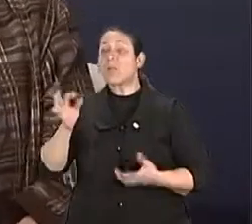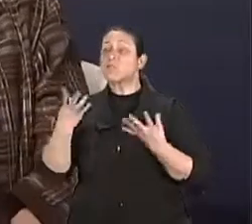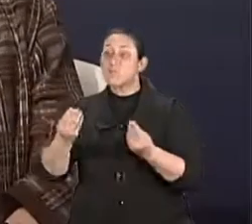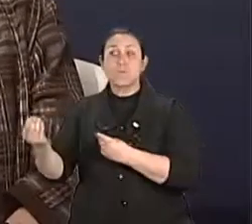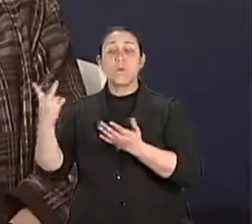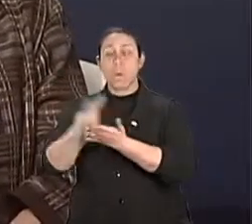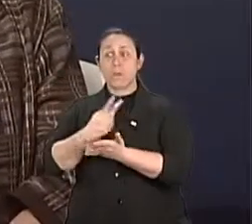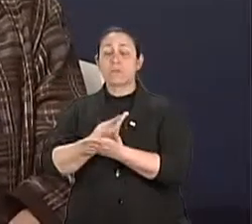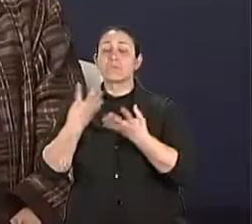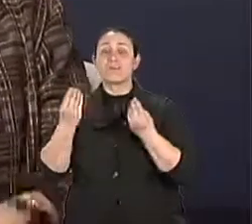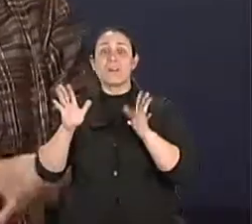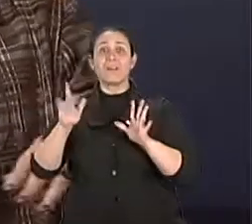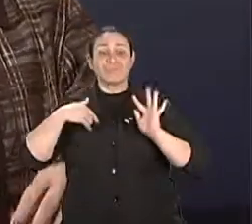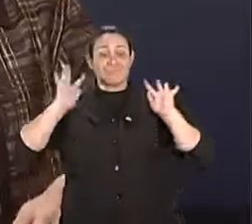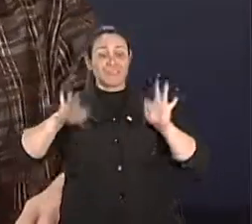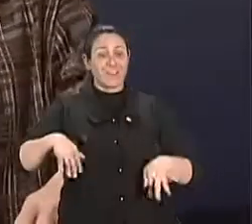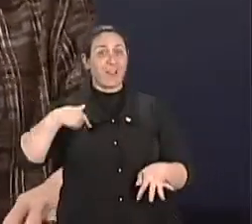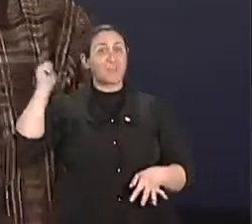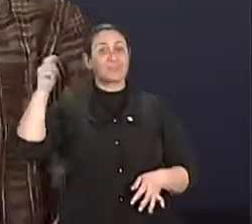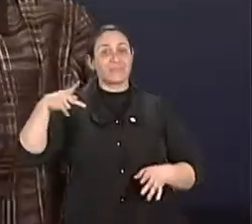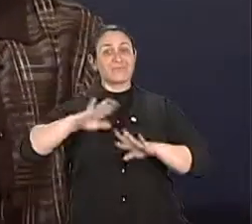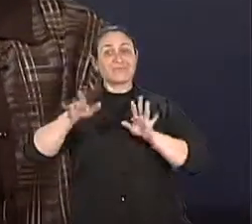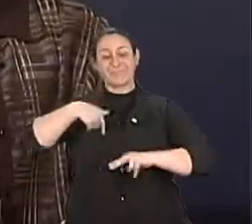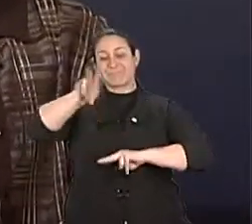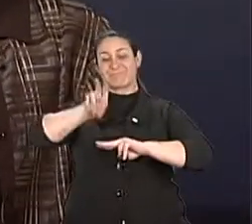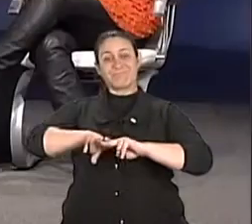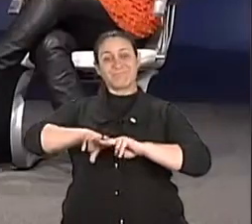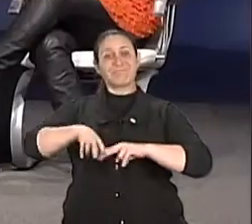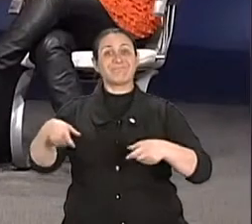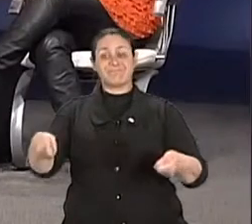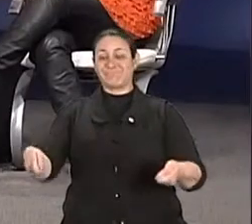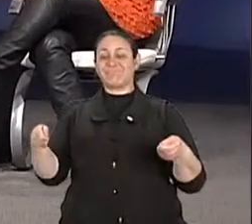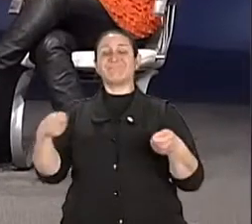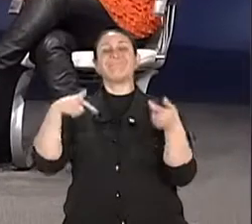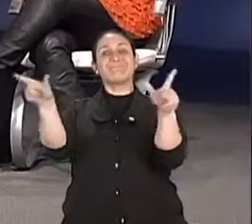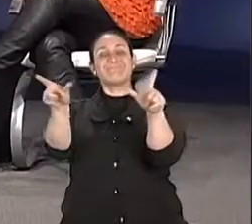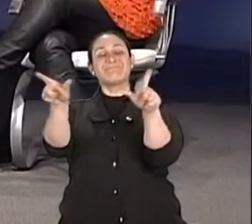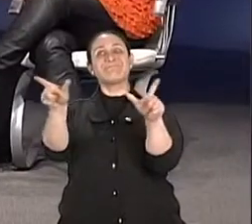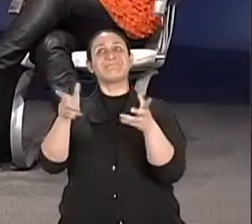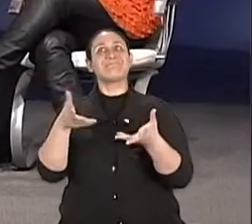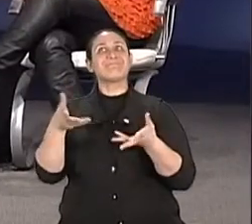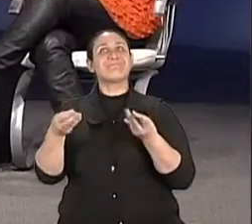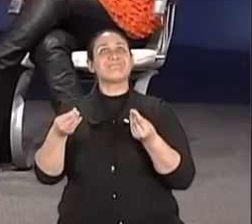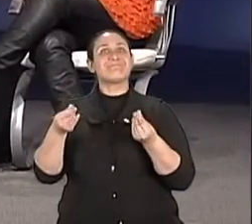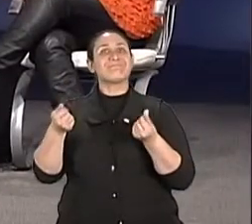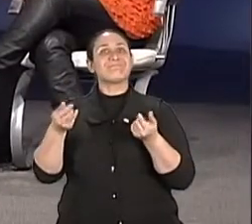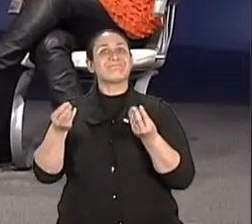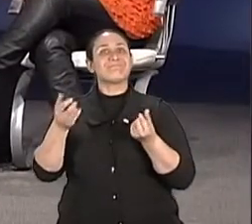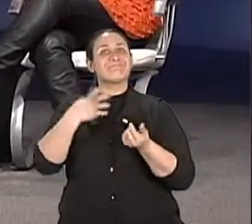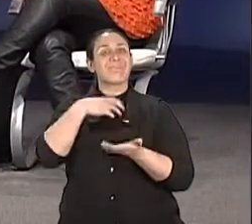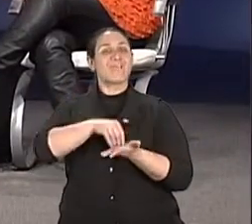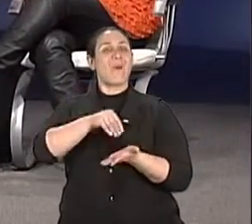assim, e agora? O que é eu vou fazer? Daí tem uma poltroninha lá, eles sentam. Que é o mais fácil, né? É, ficam acomodados, né?